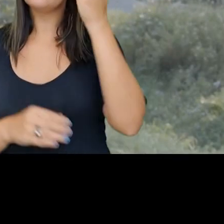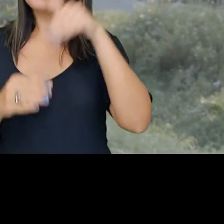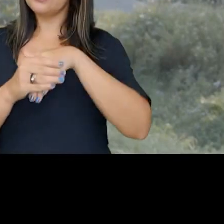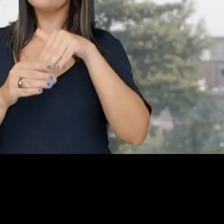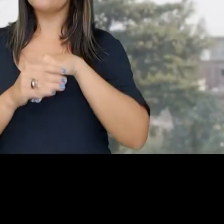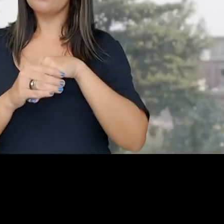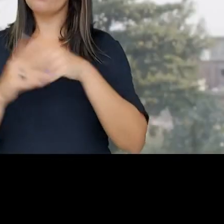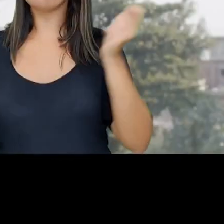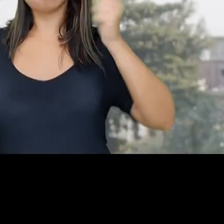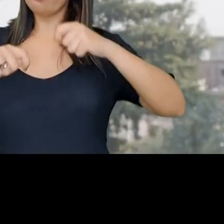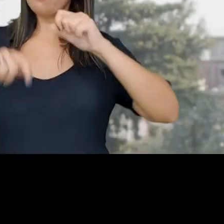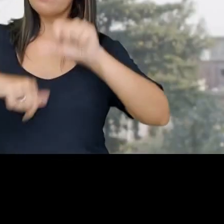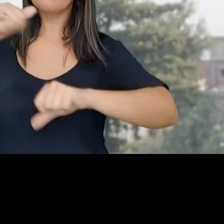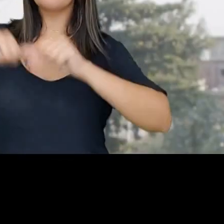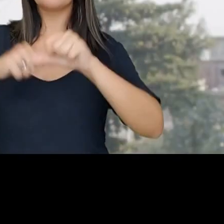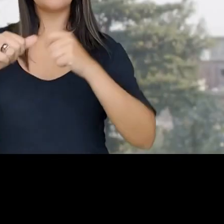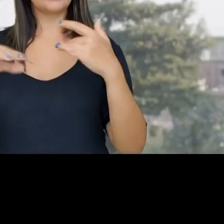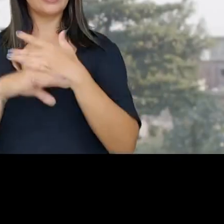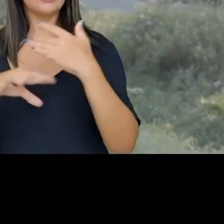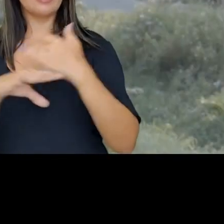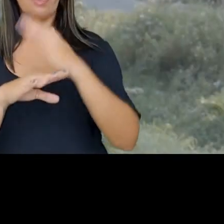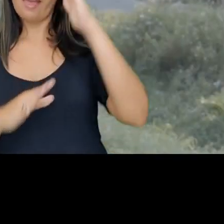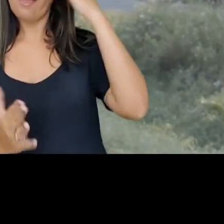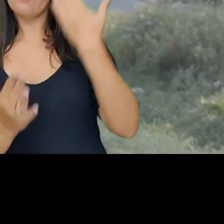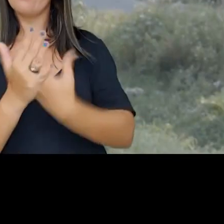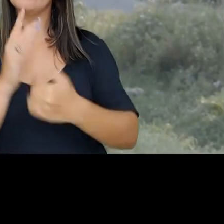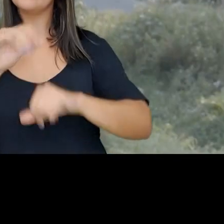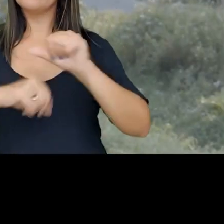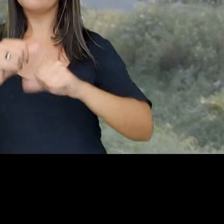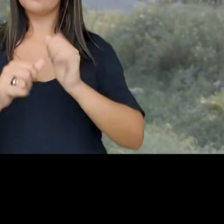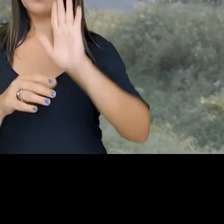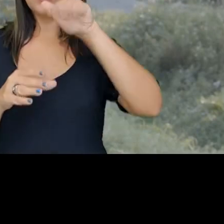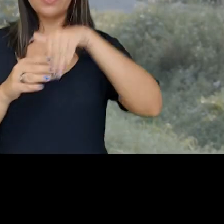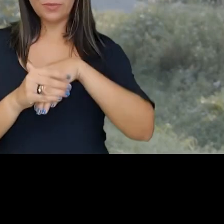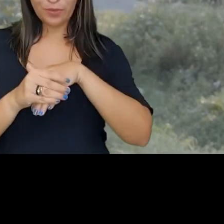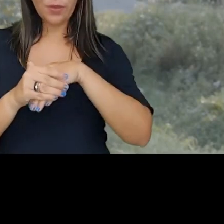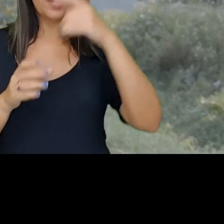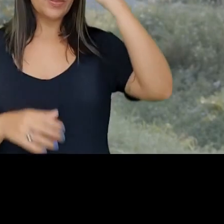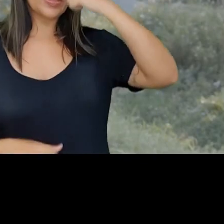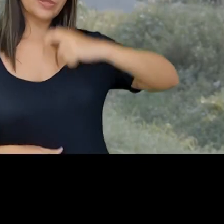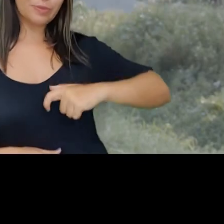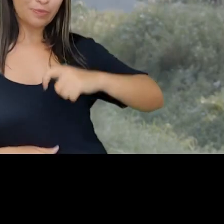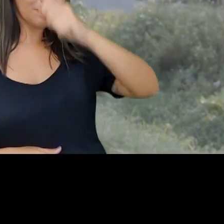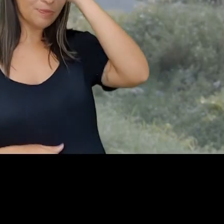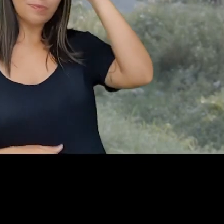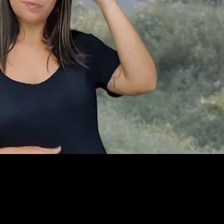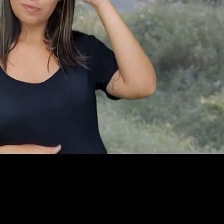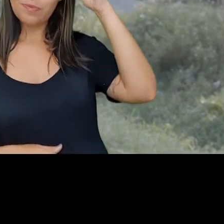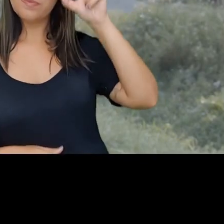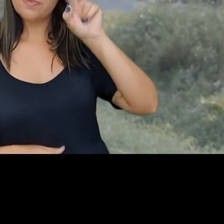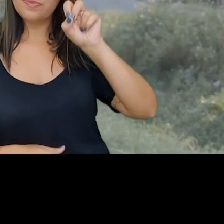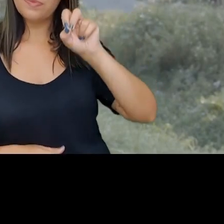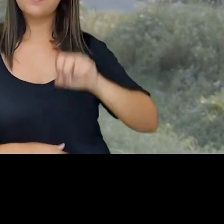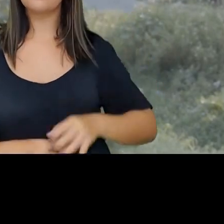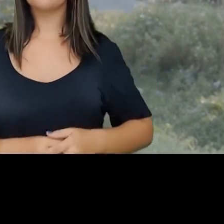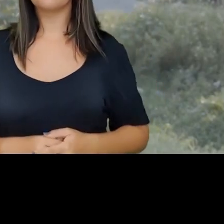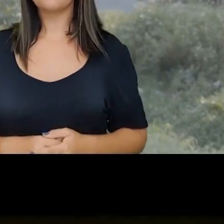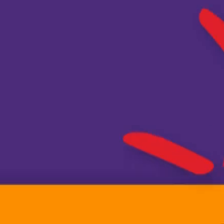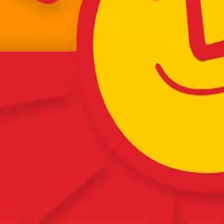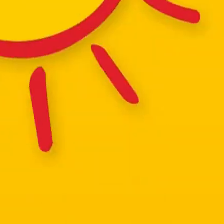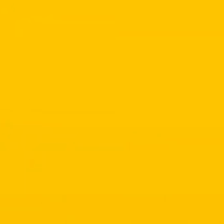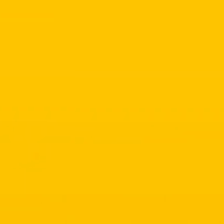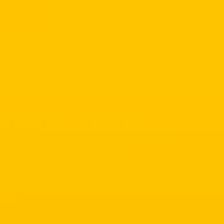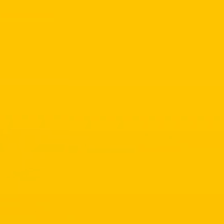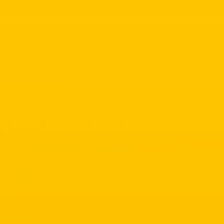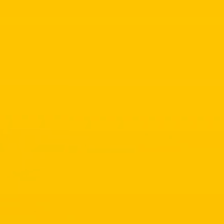importante. Com ele podemos mudar a cidade. Acredite na mudança e vote. Meuzinha Jornaleira para a Prefeita, 50.